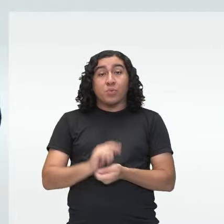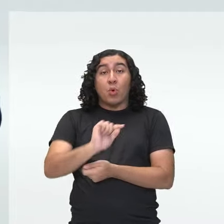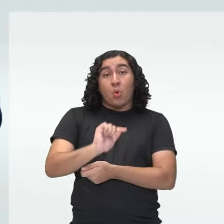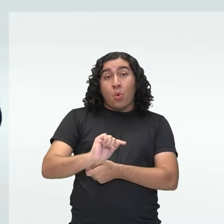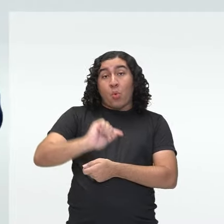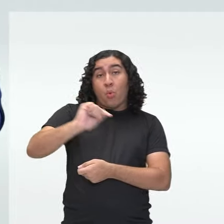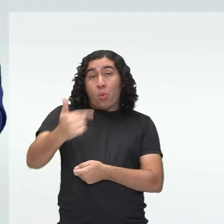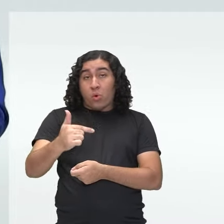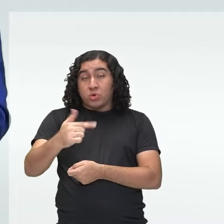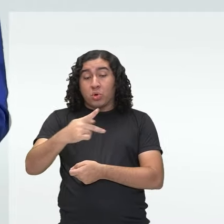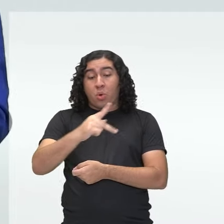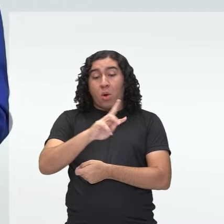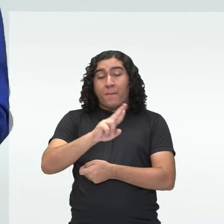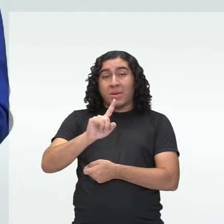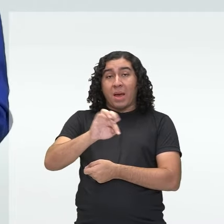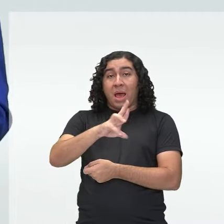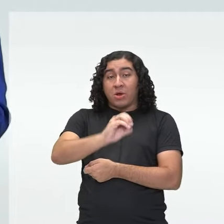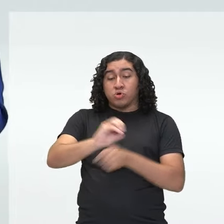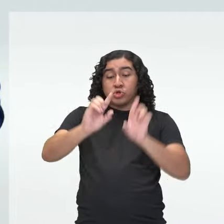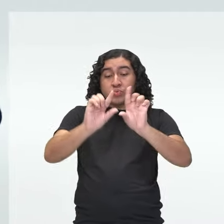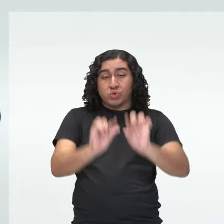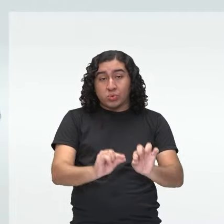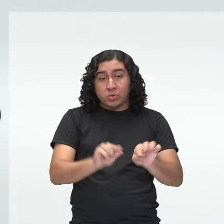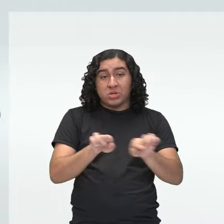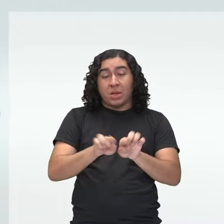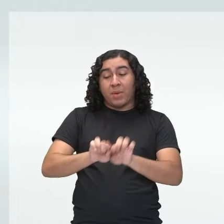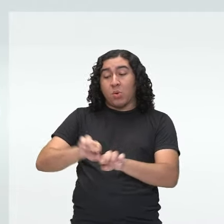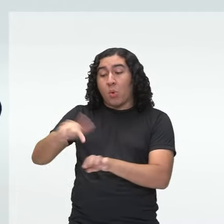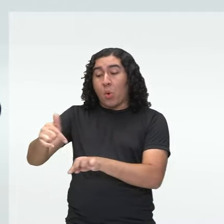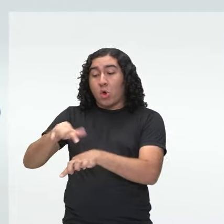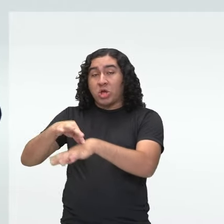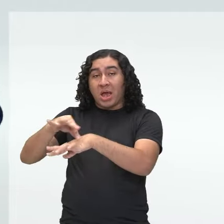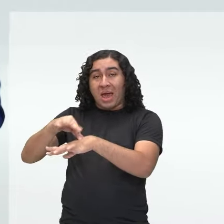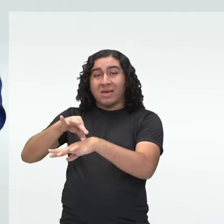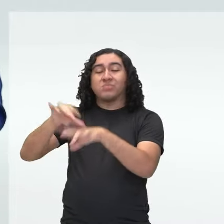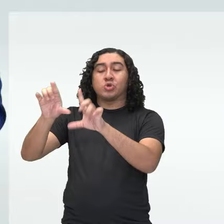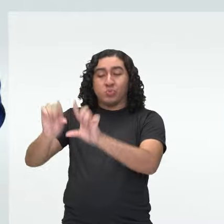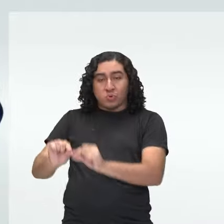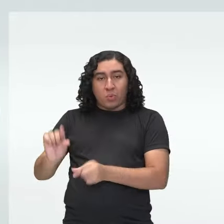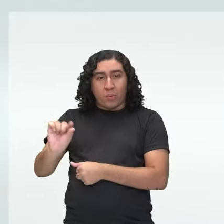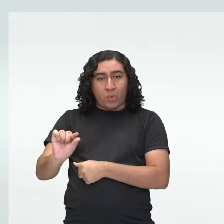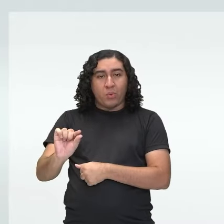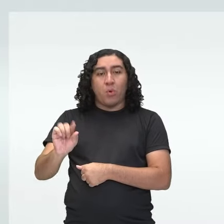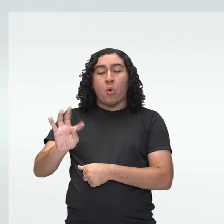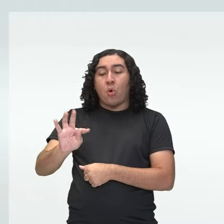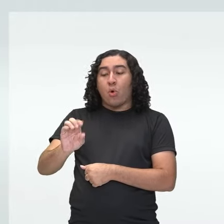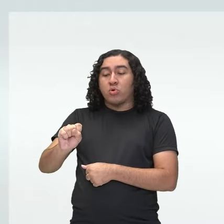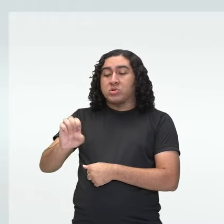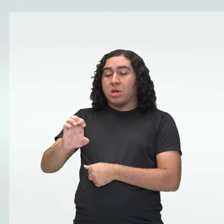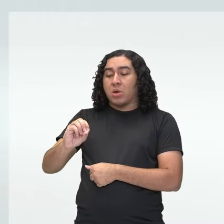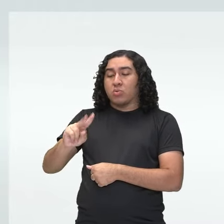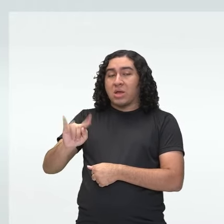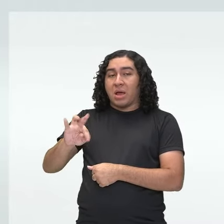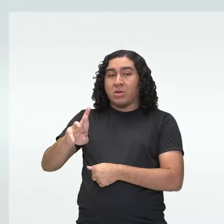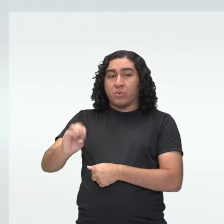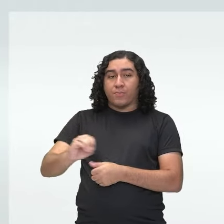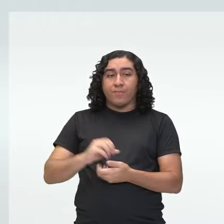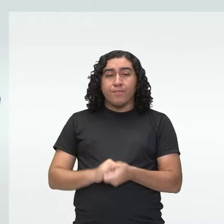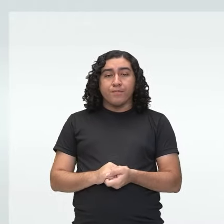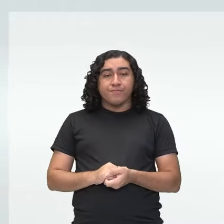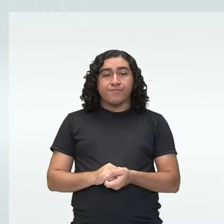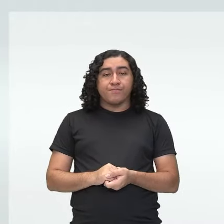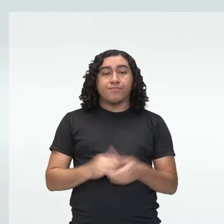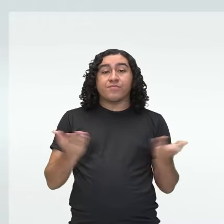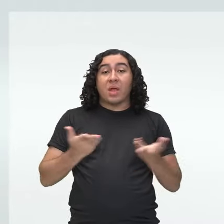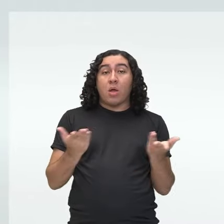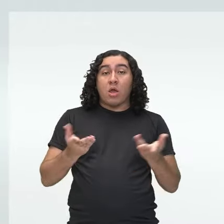diminui essa quantidade e o secundário diminui um pouquinho mais. E a gente vai observar esse gráfico aqui em forma